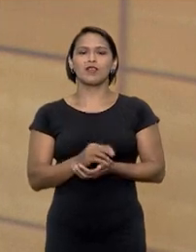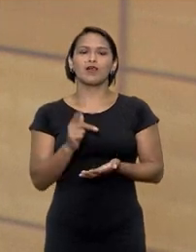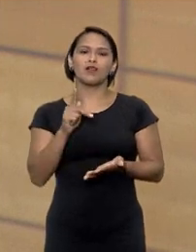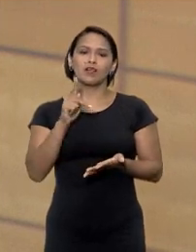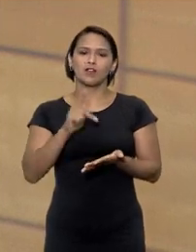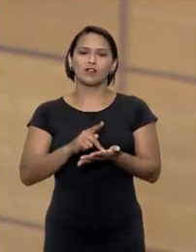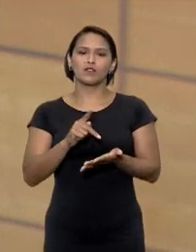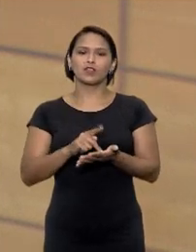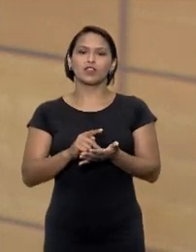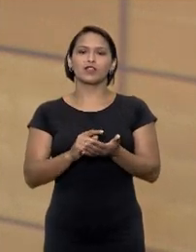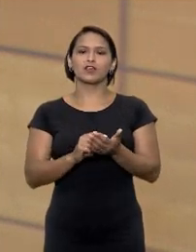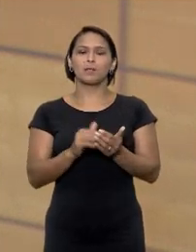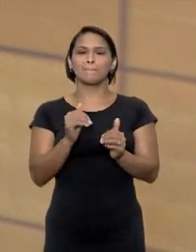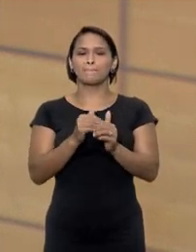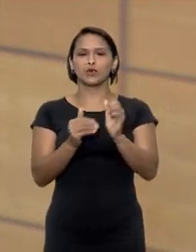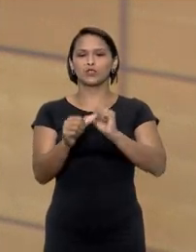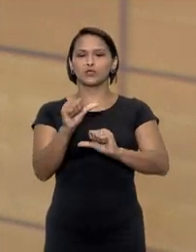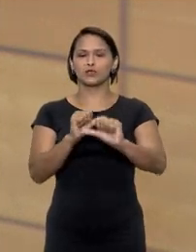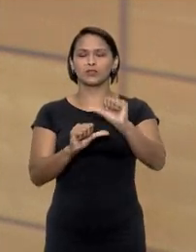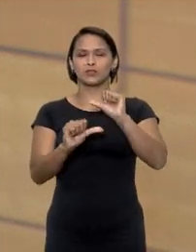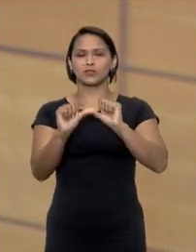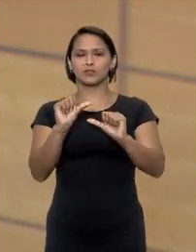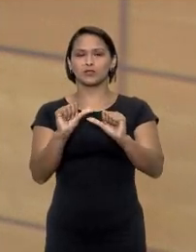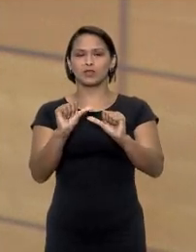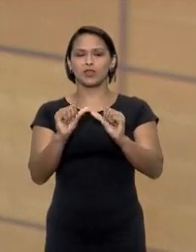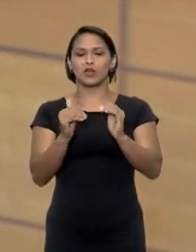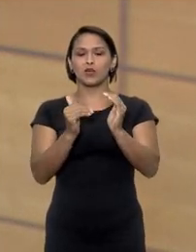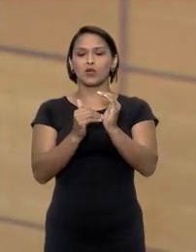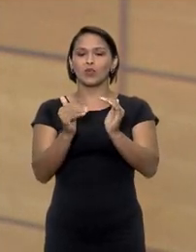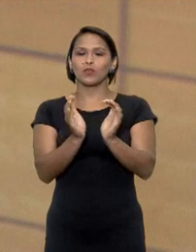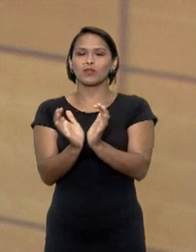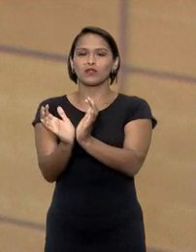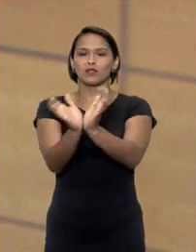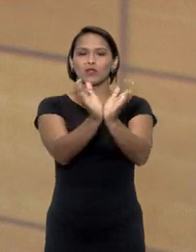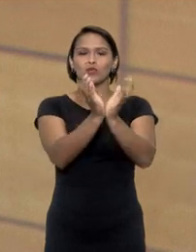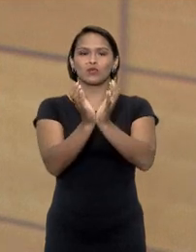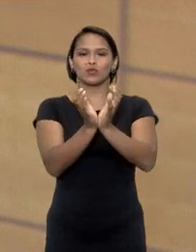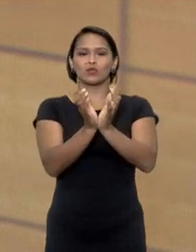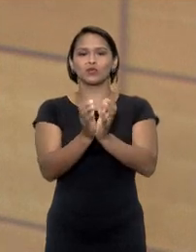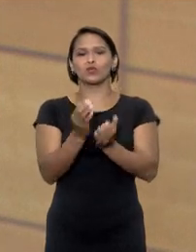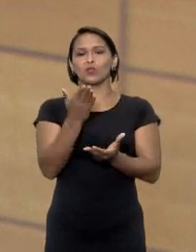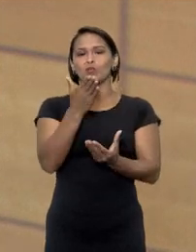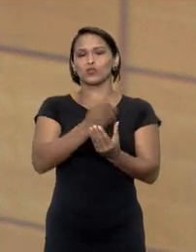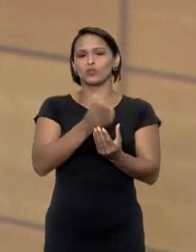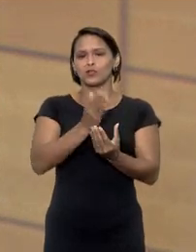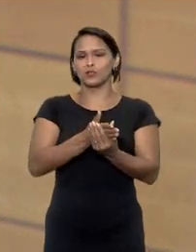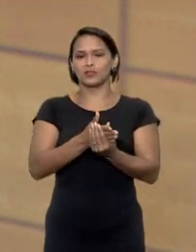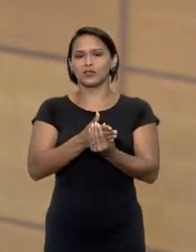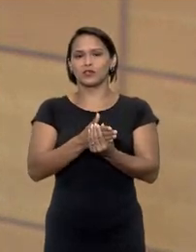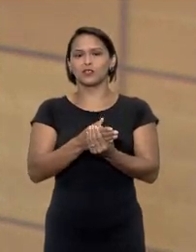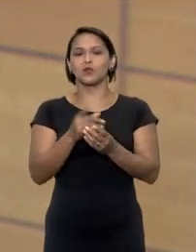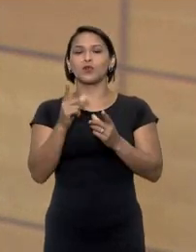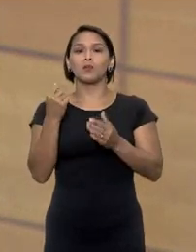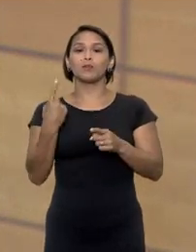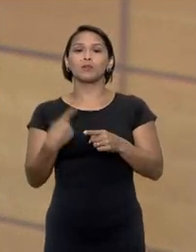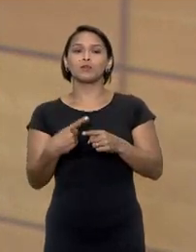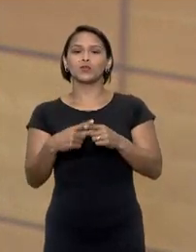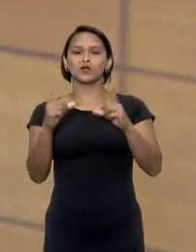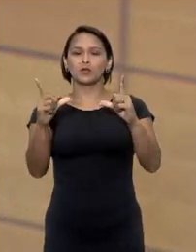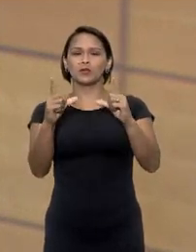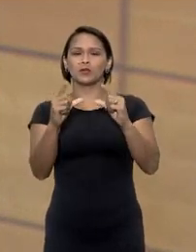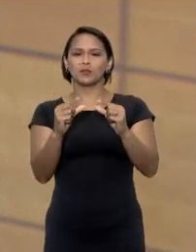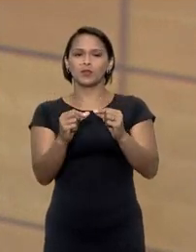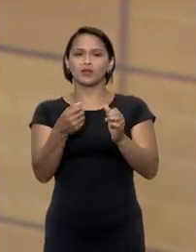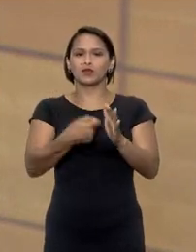plenamente possível substituir uma associação por outra quando há uma ação coletiva em curso na justiça isso porque o microsistema de